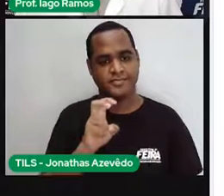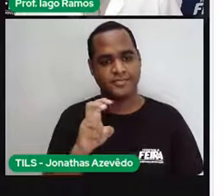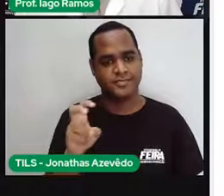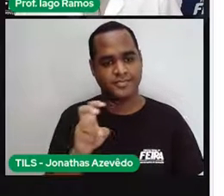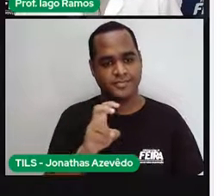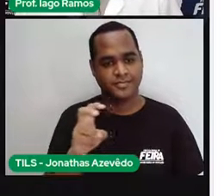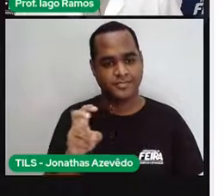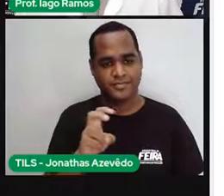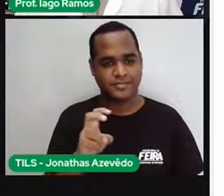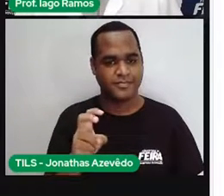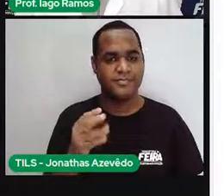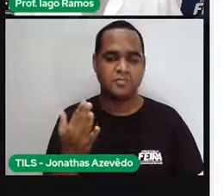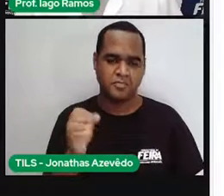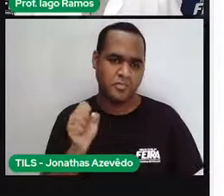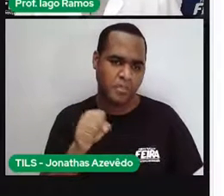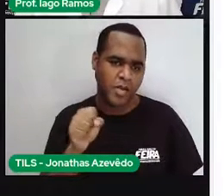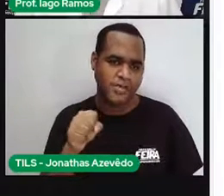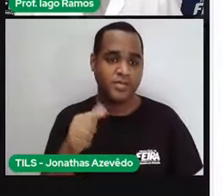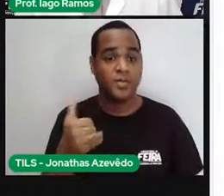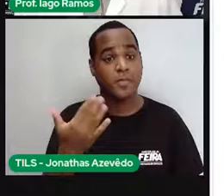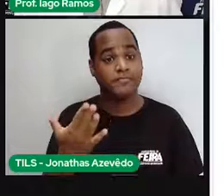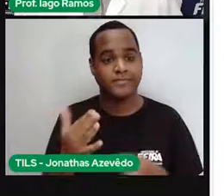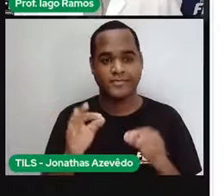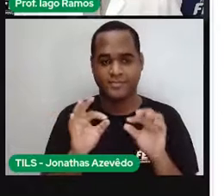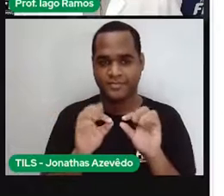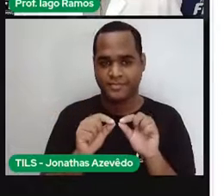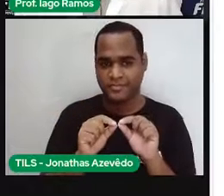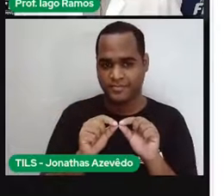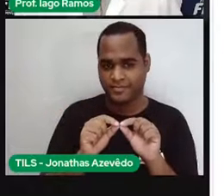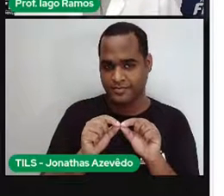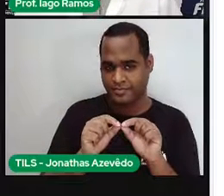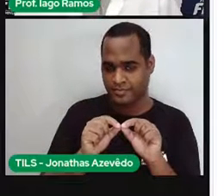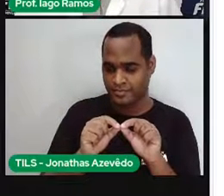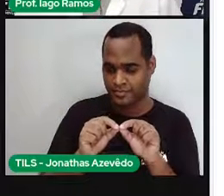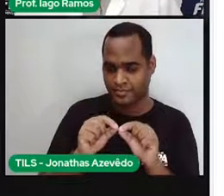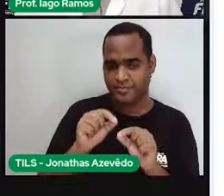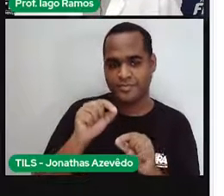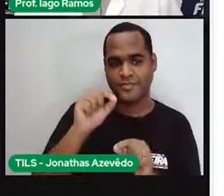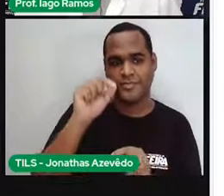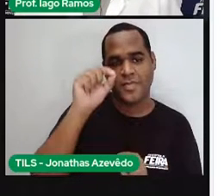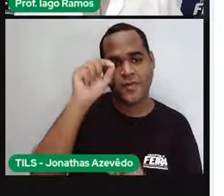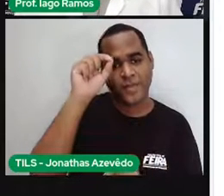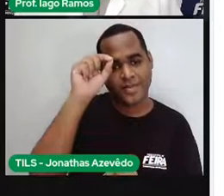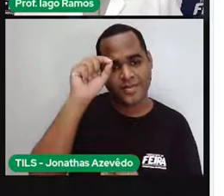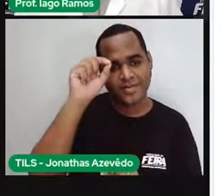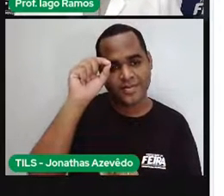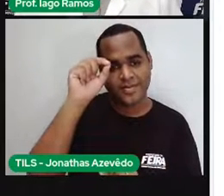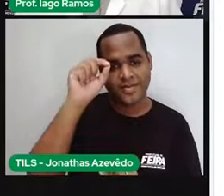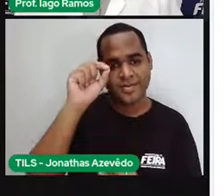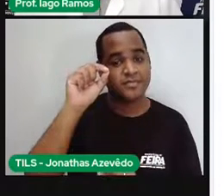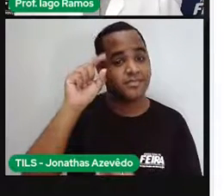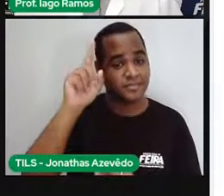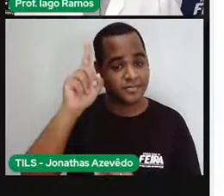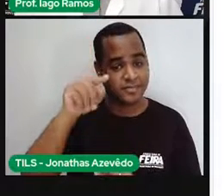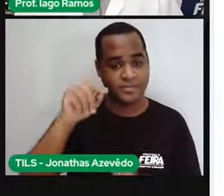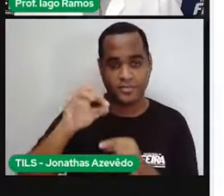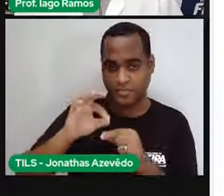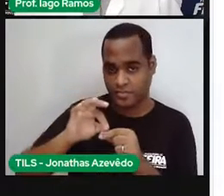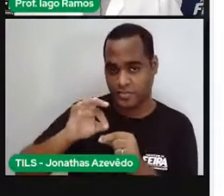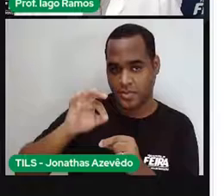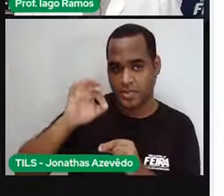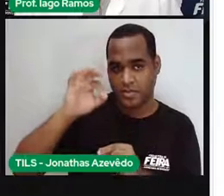E a largura, que é essa aqui que eu vou mostrar pra você, vai dessa ponta do campo